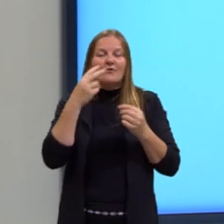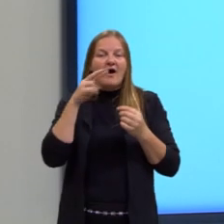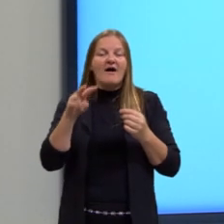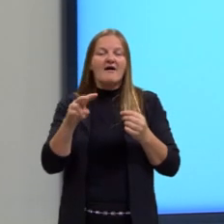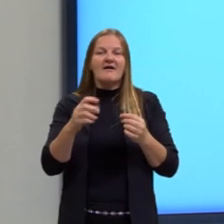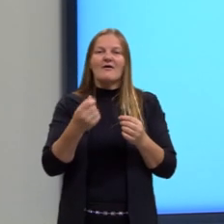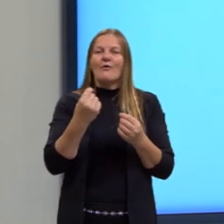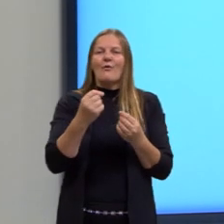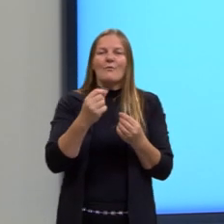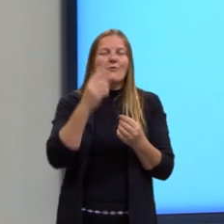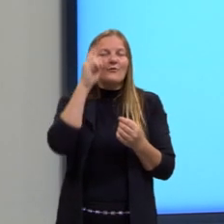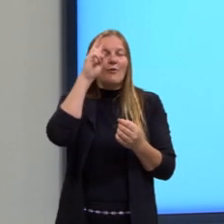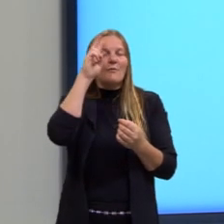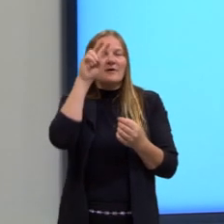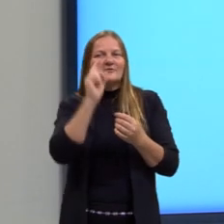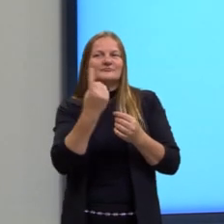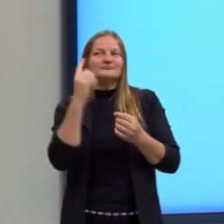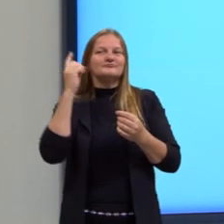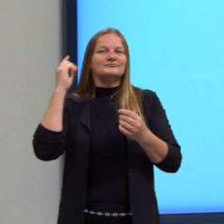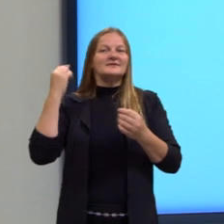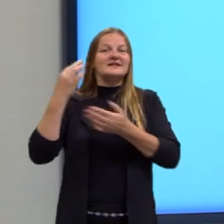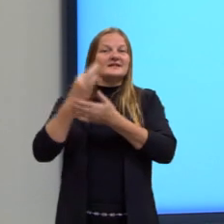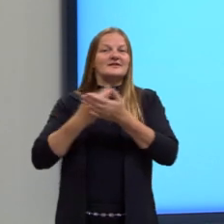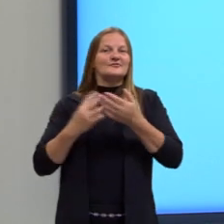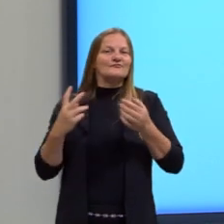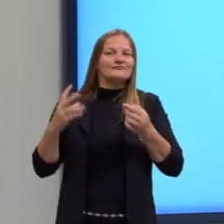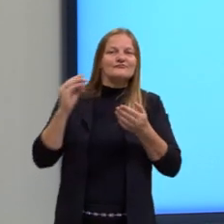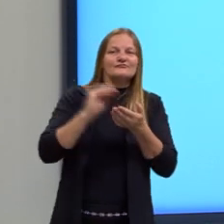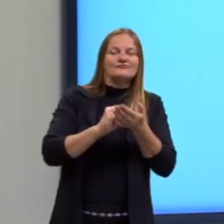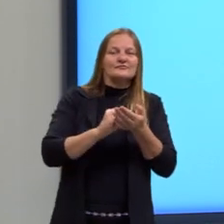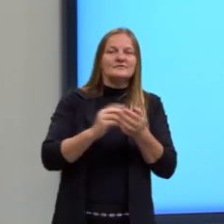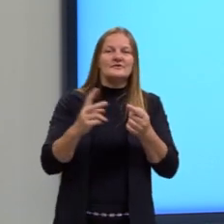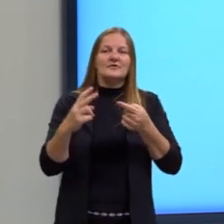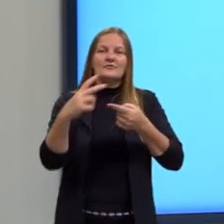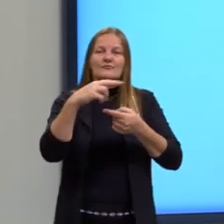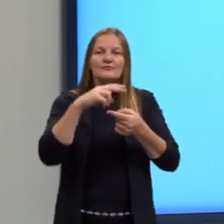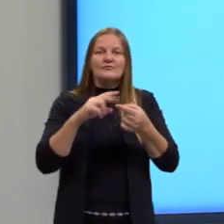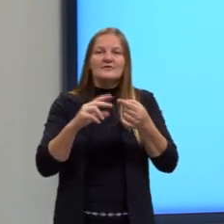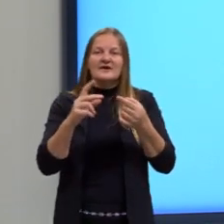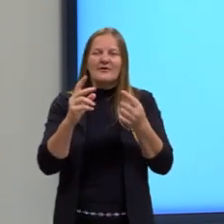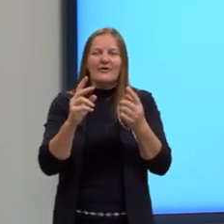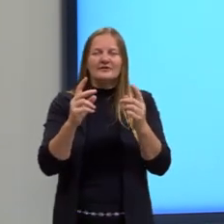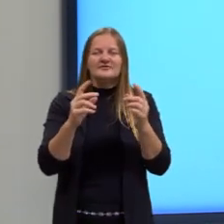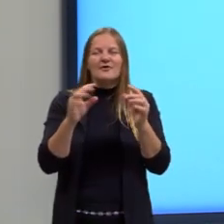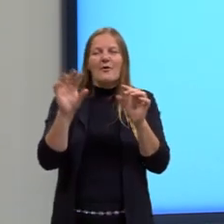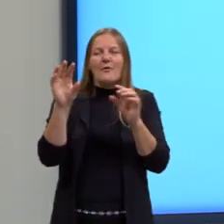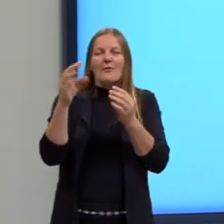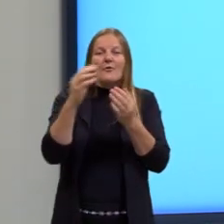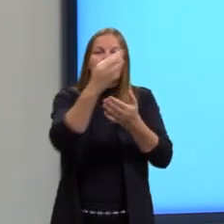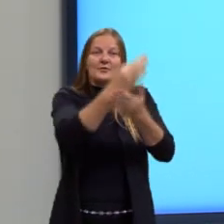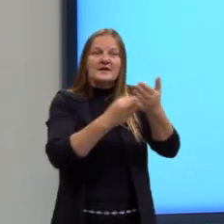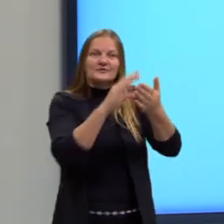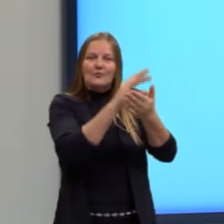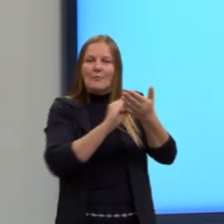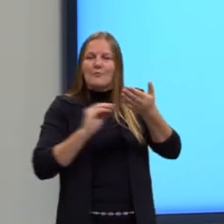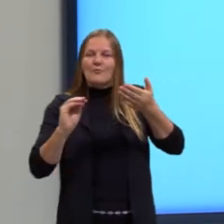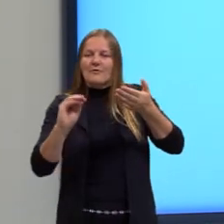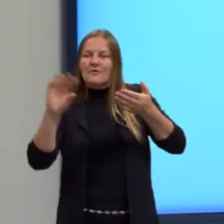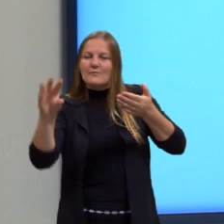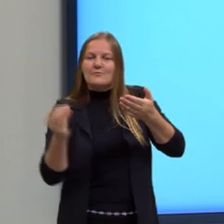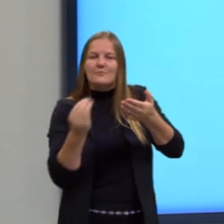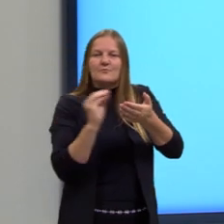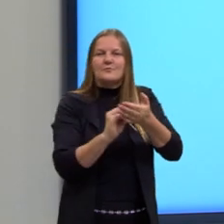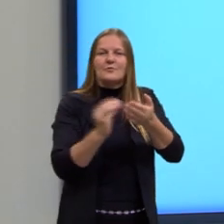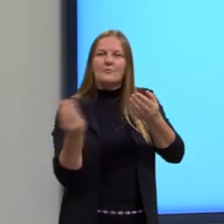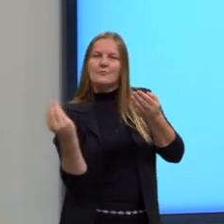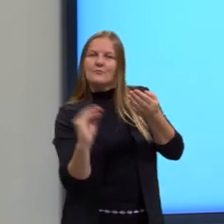alusão a eles. E, no exemplo, o recorte de um texto dentro de outro para exemplificar